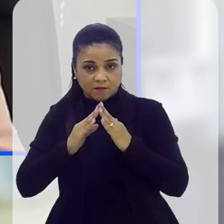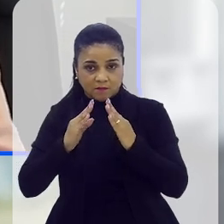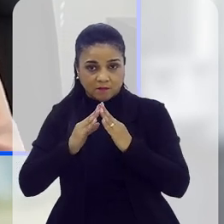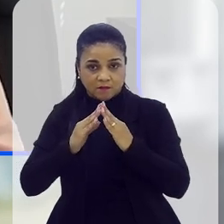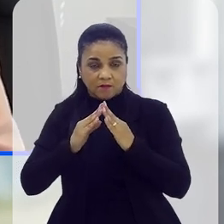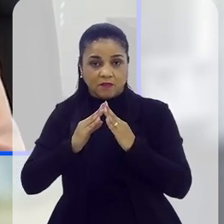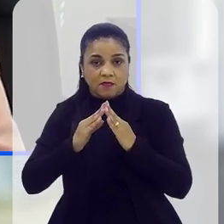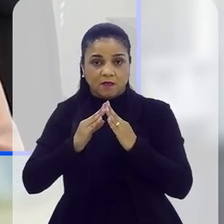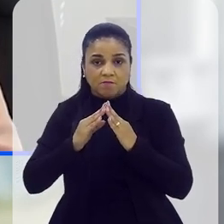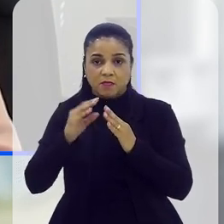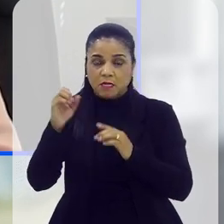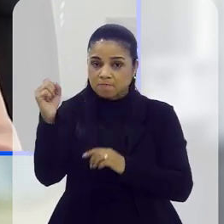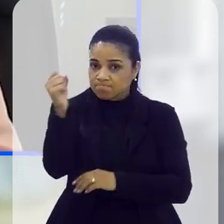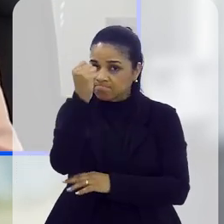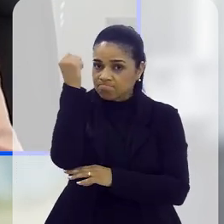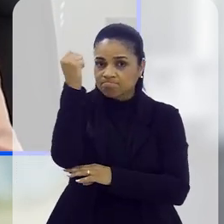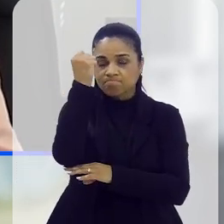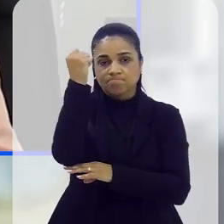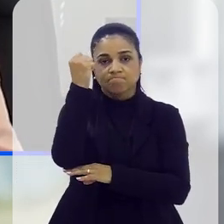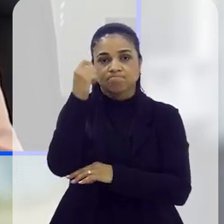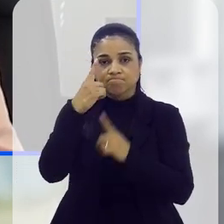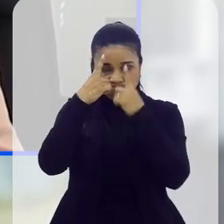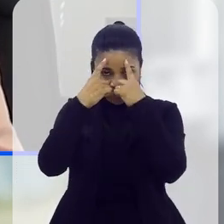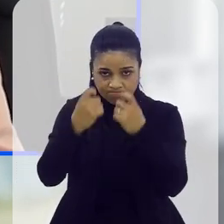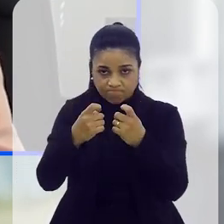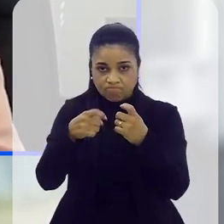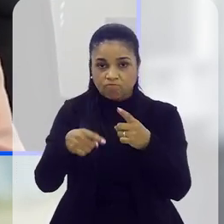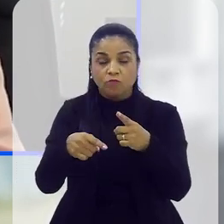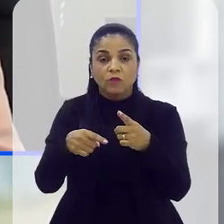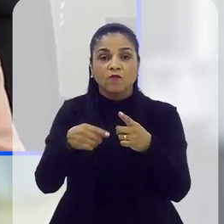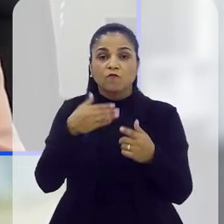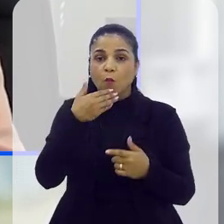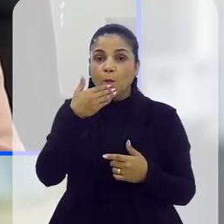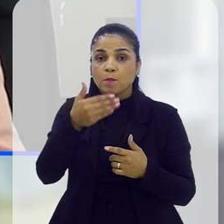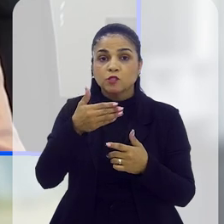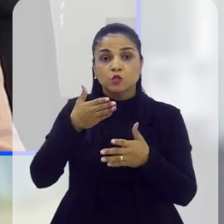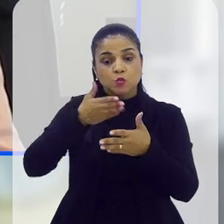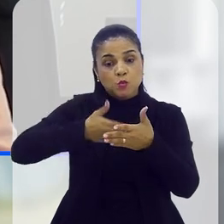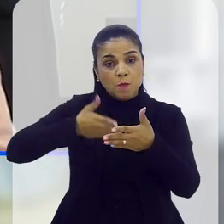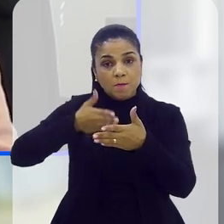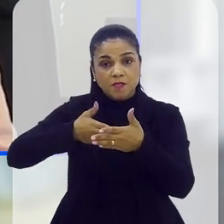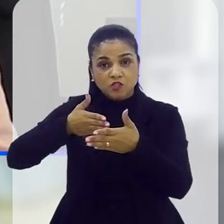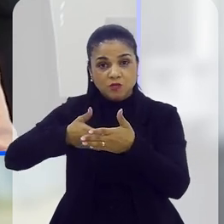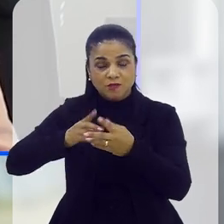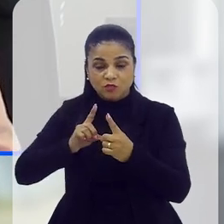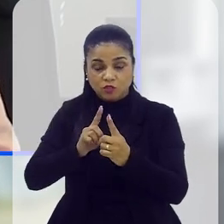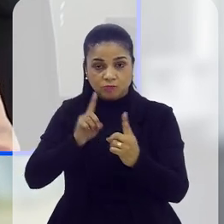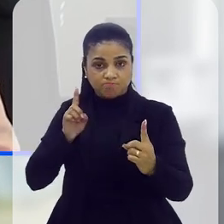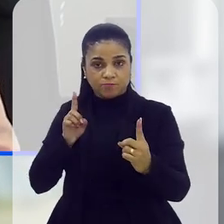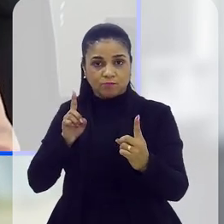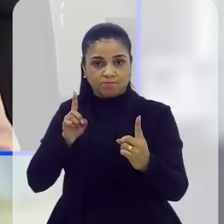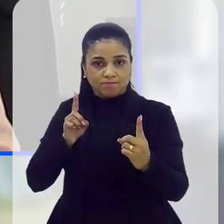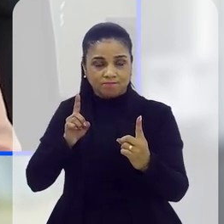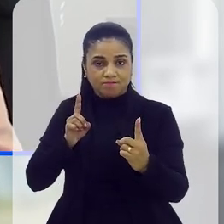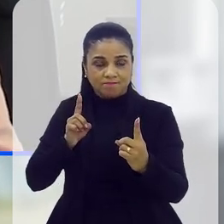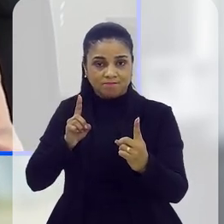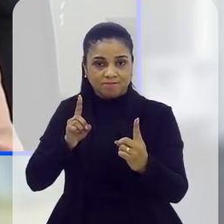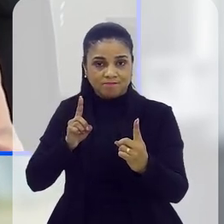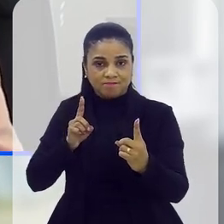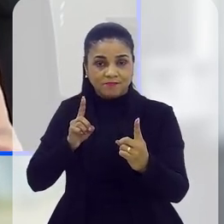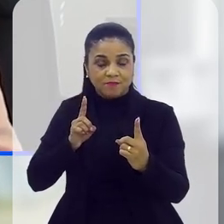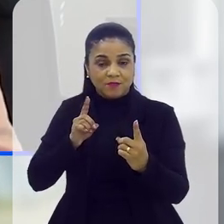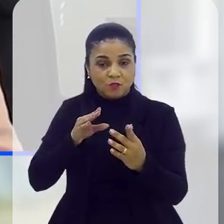alto grau de agressividade, eu vou pedir o impedimento de aproximação, mas